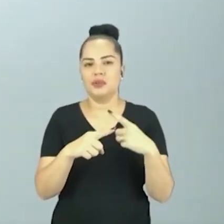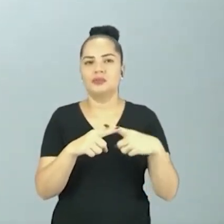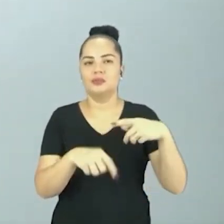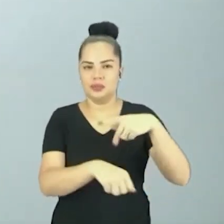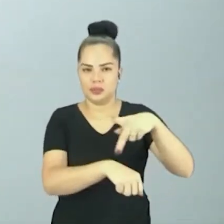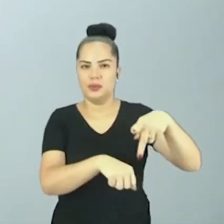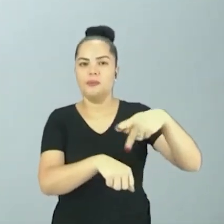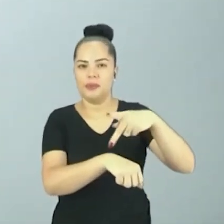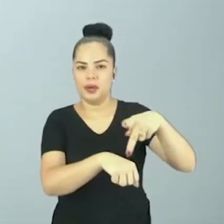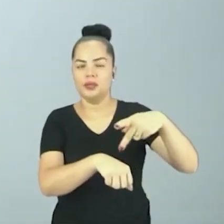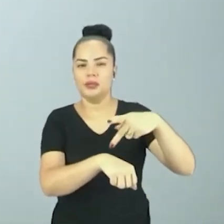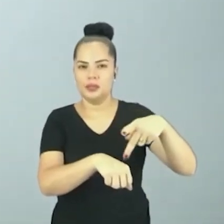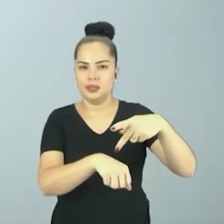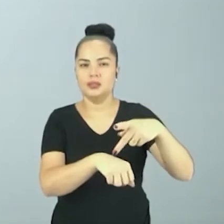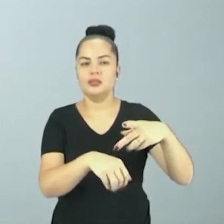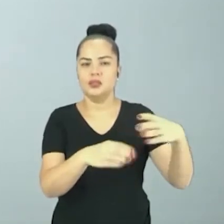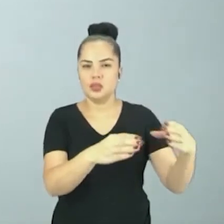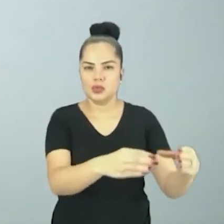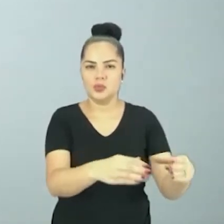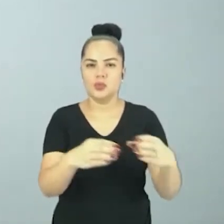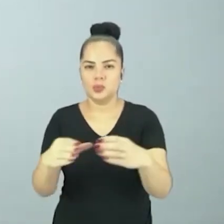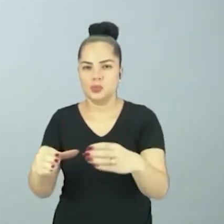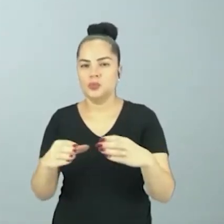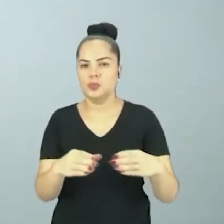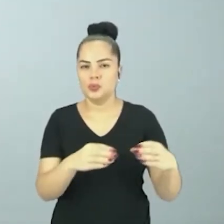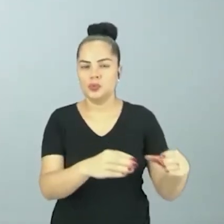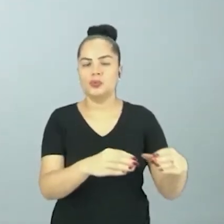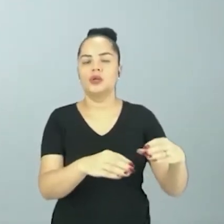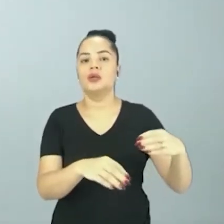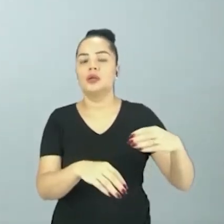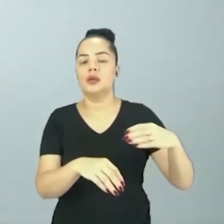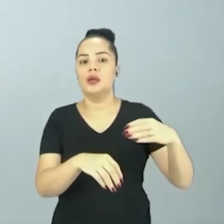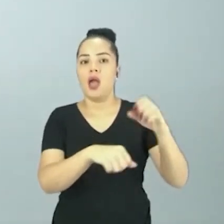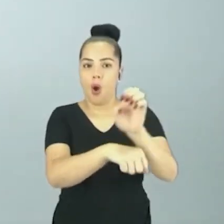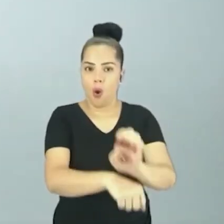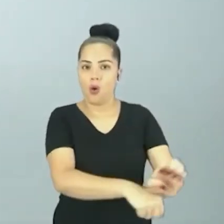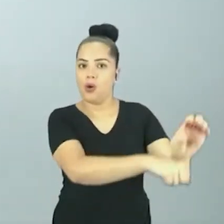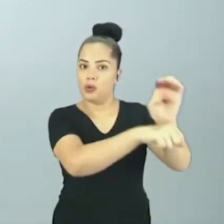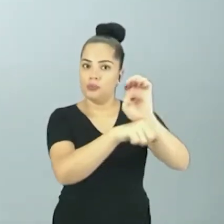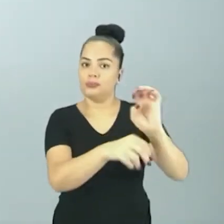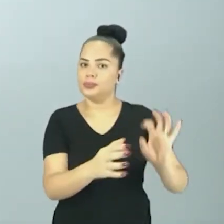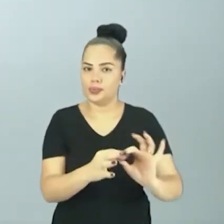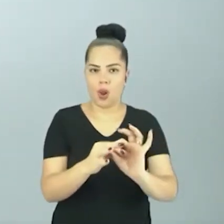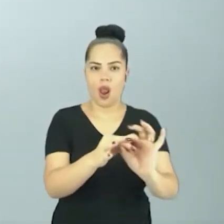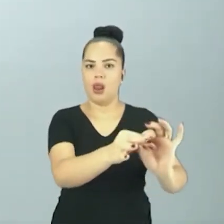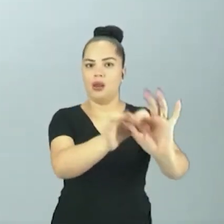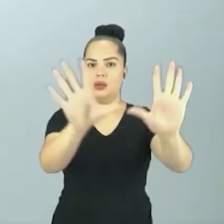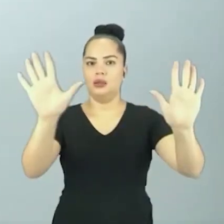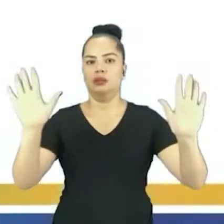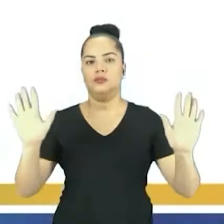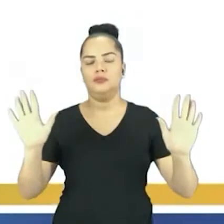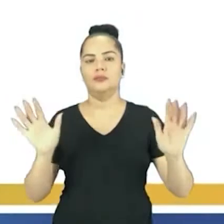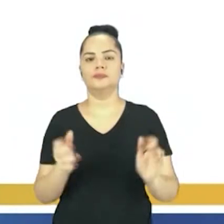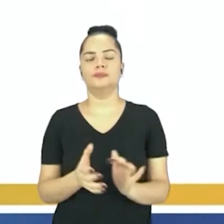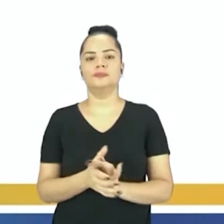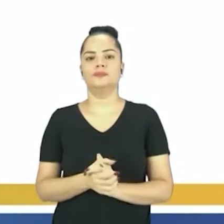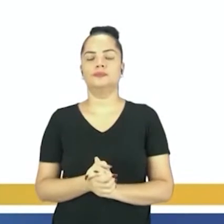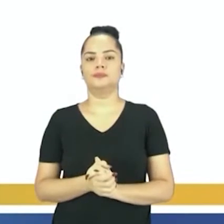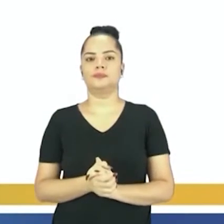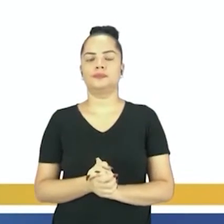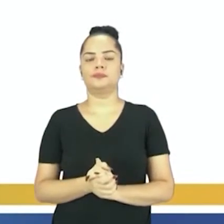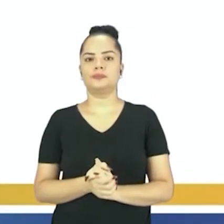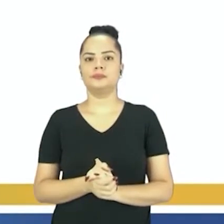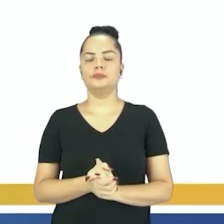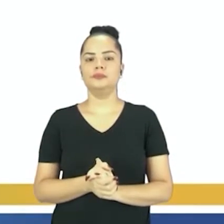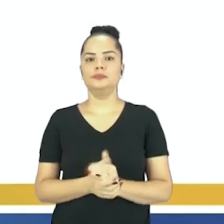países europeus pudessem, então, abrir mão e eles se tornassem, então, independentes. E